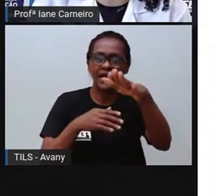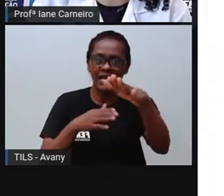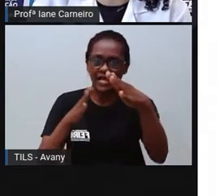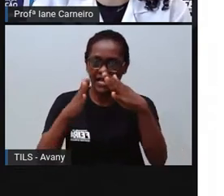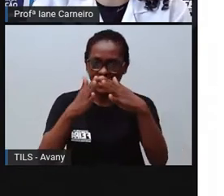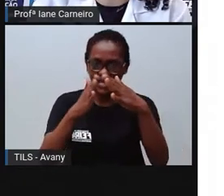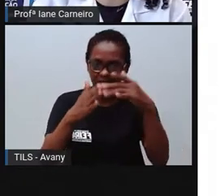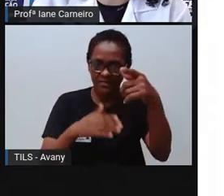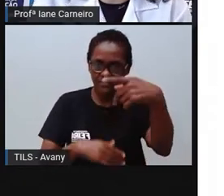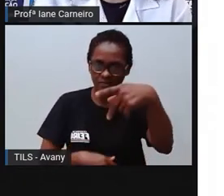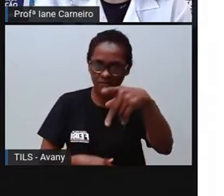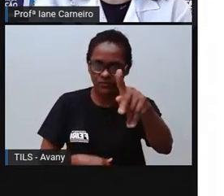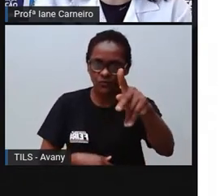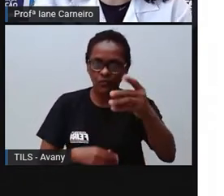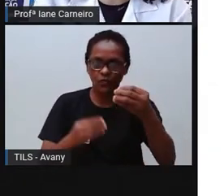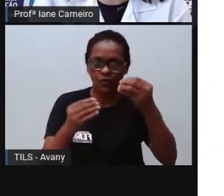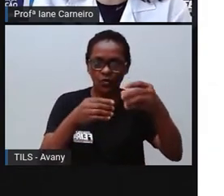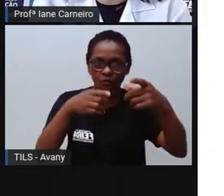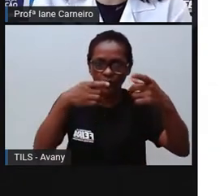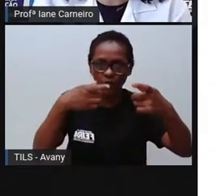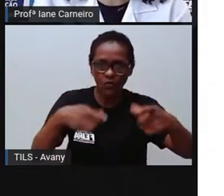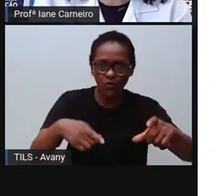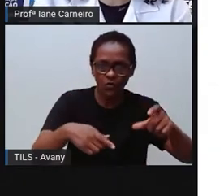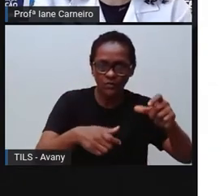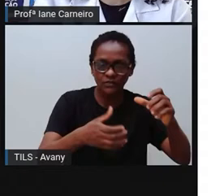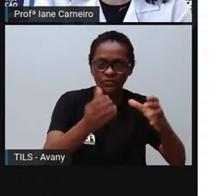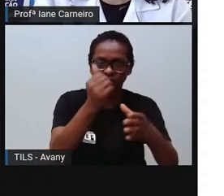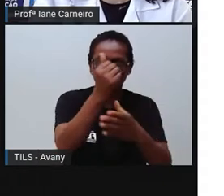casa de vocês é um lugar seguro?